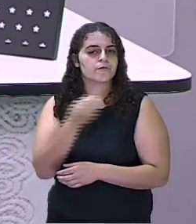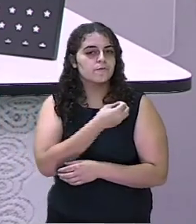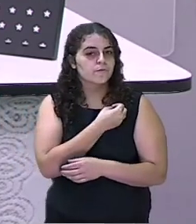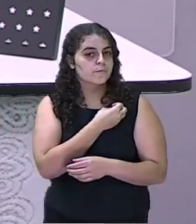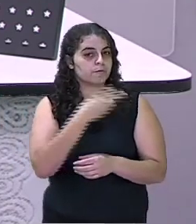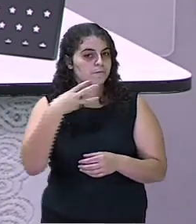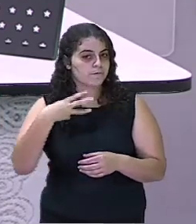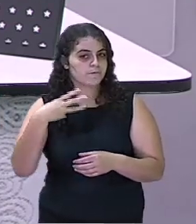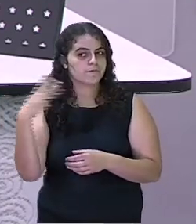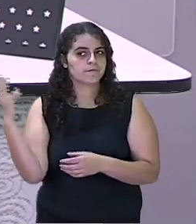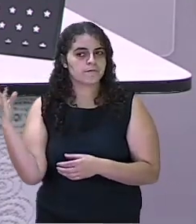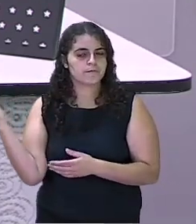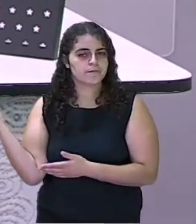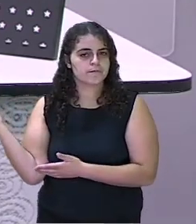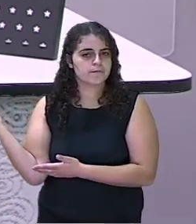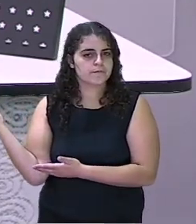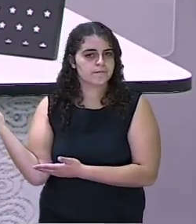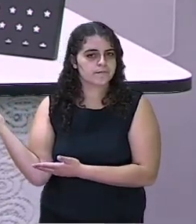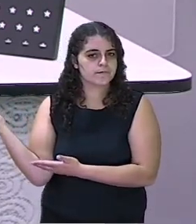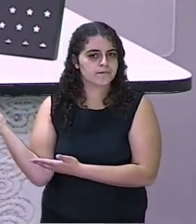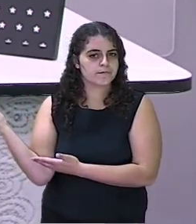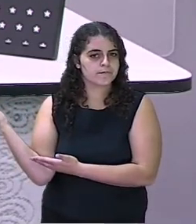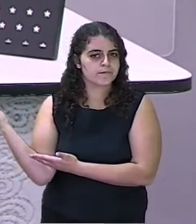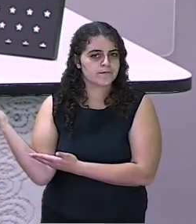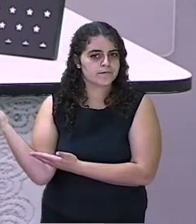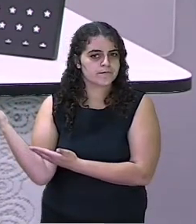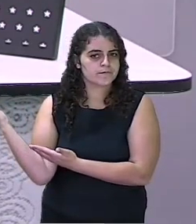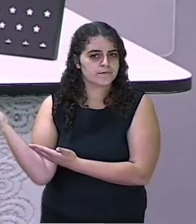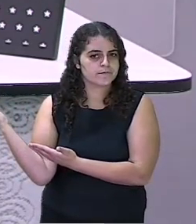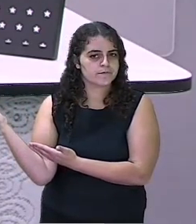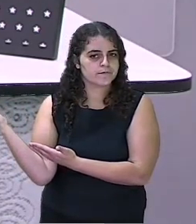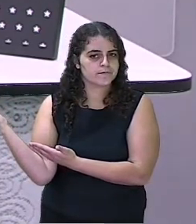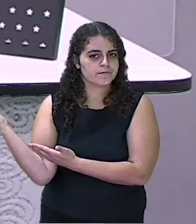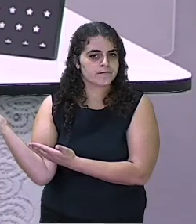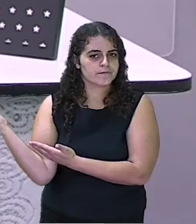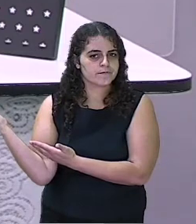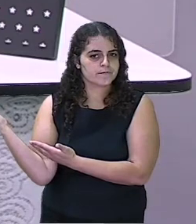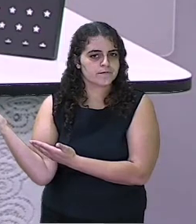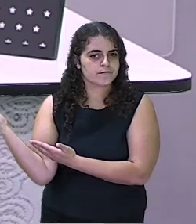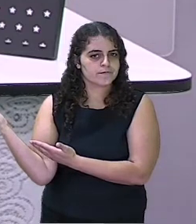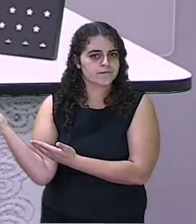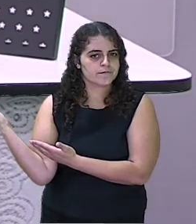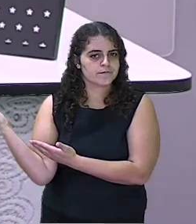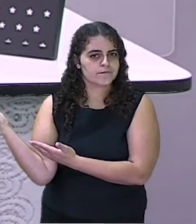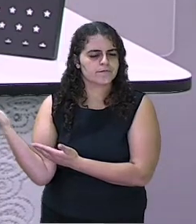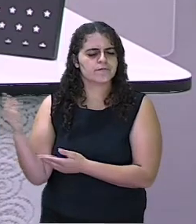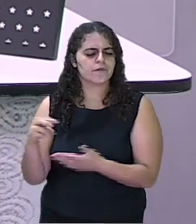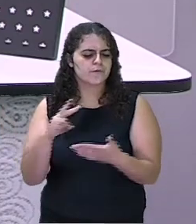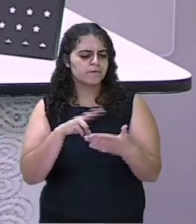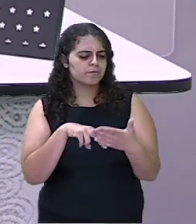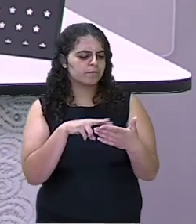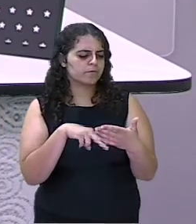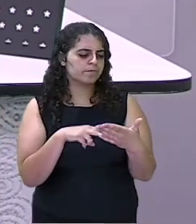3. Aqui está o envelope de número 3. Vamos ler aqui.